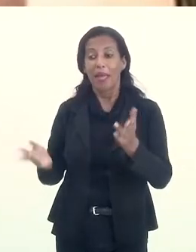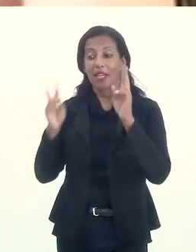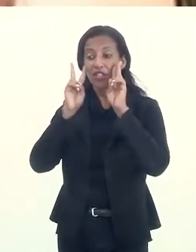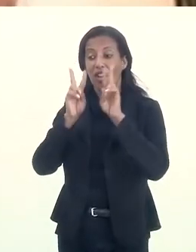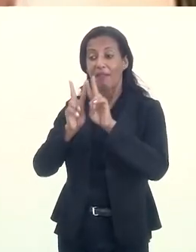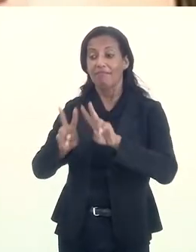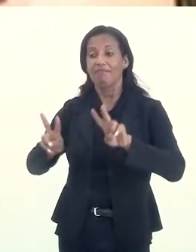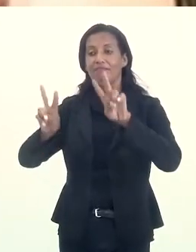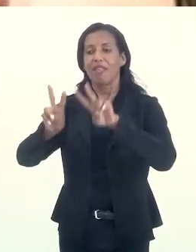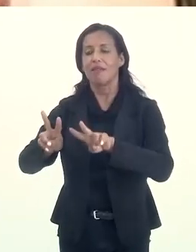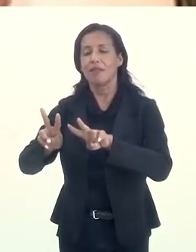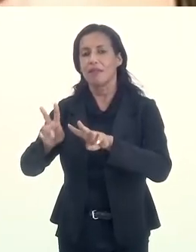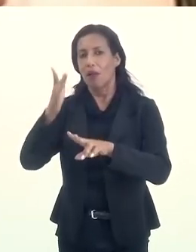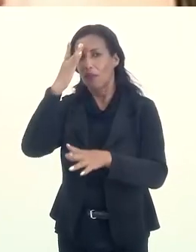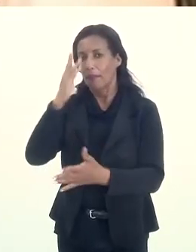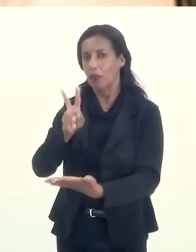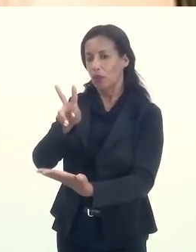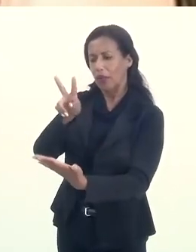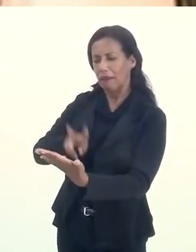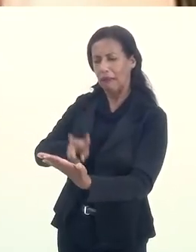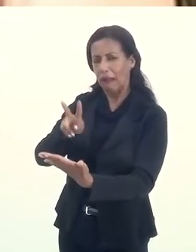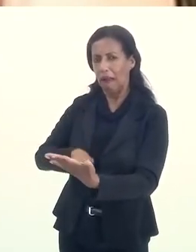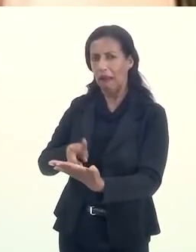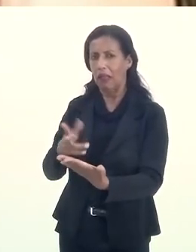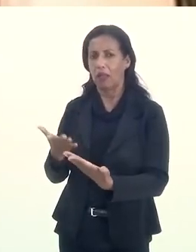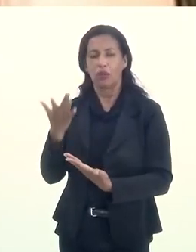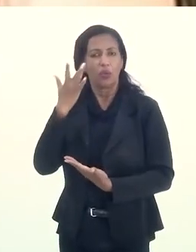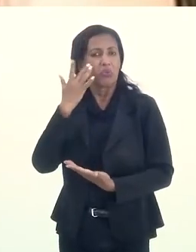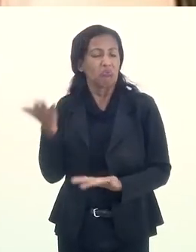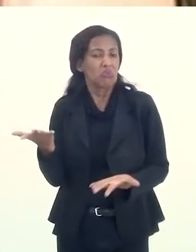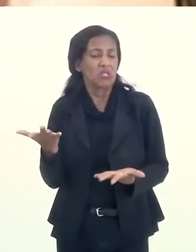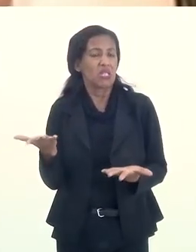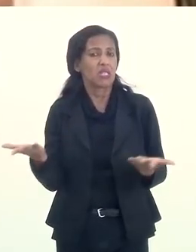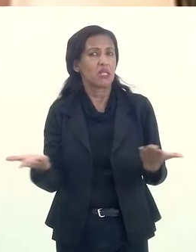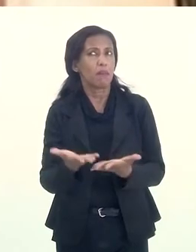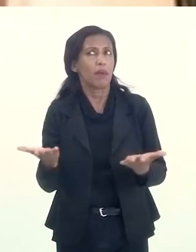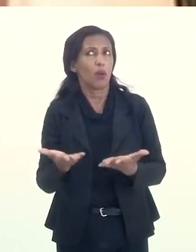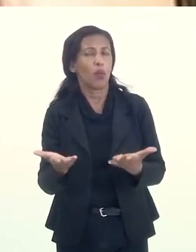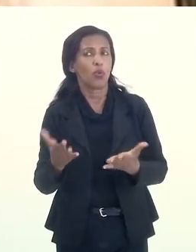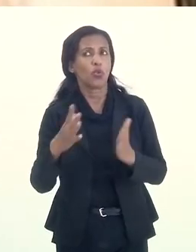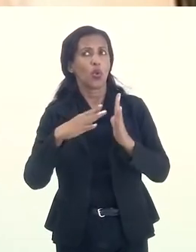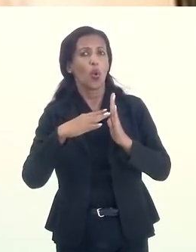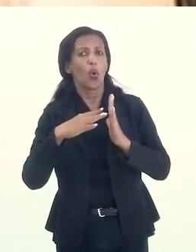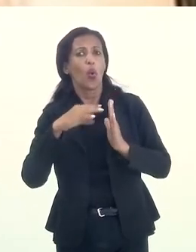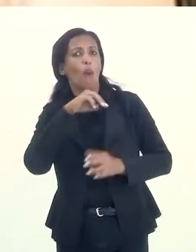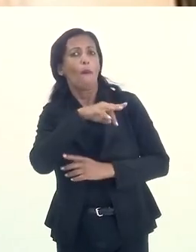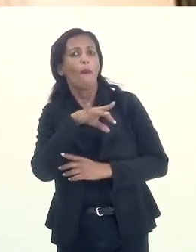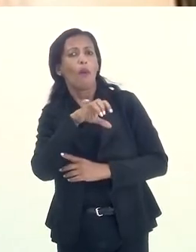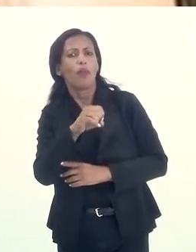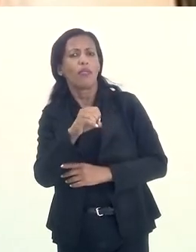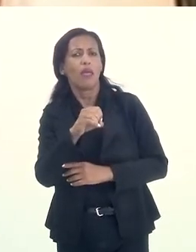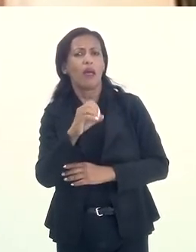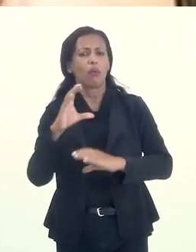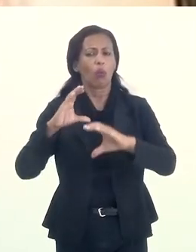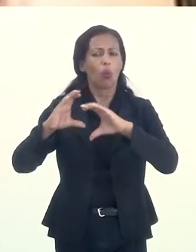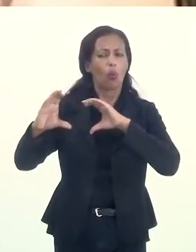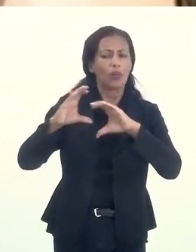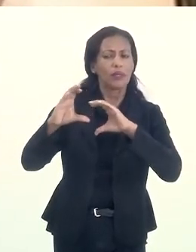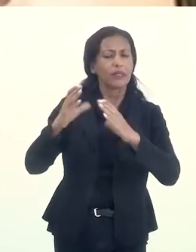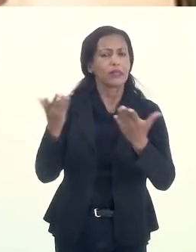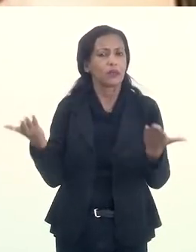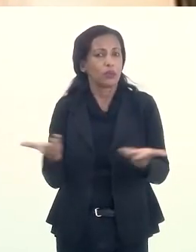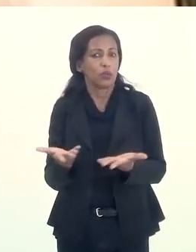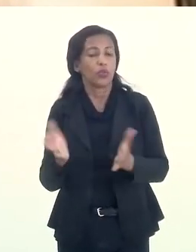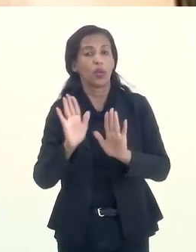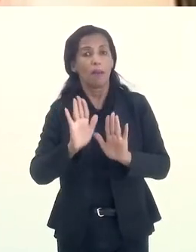leitor. Isso, eu não sei se ainda é inteiramente válido para os modernos meios de comunicação, correto? Mas